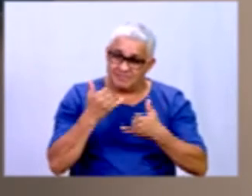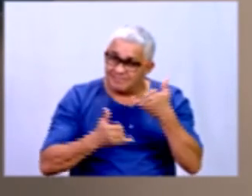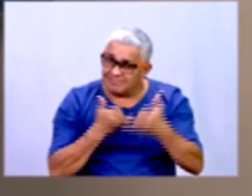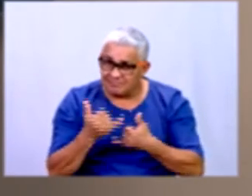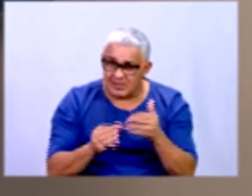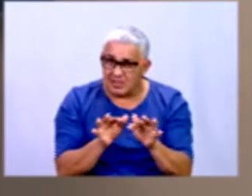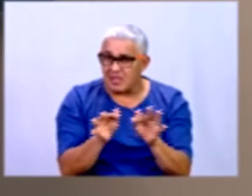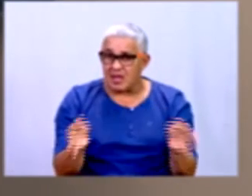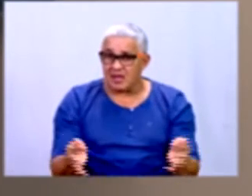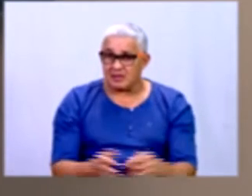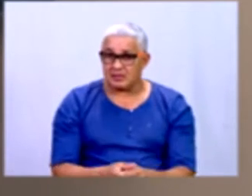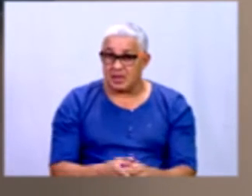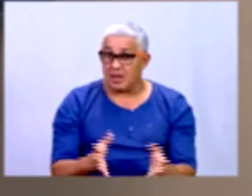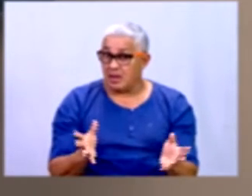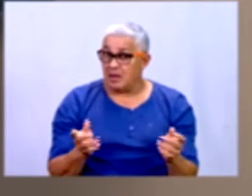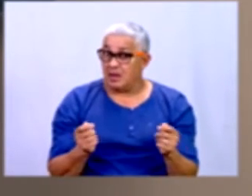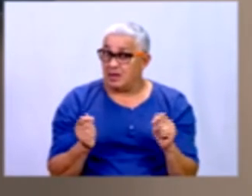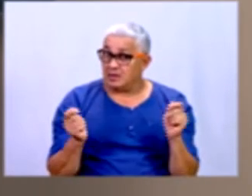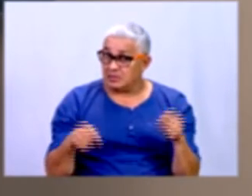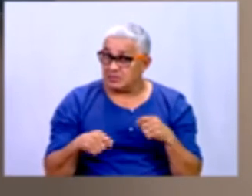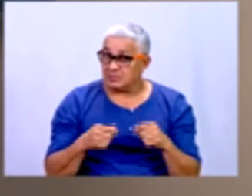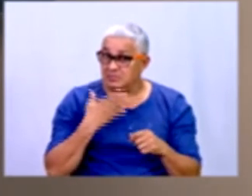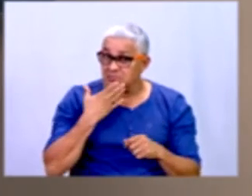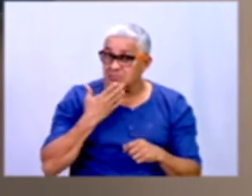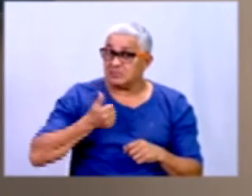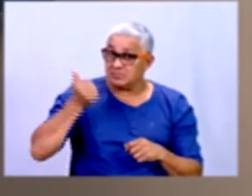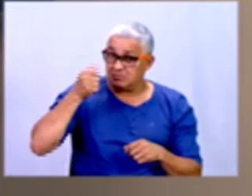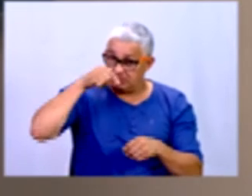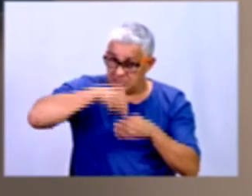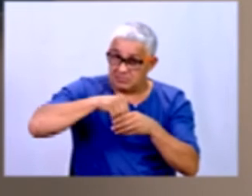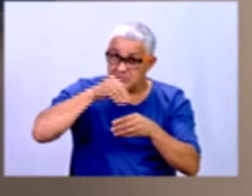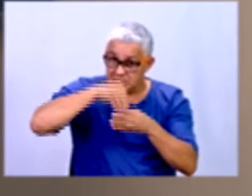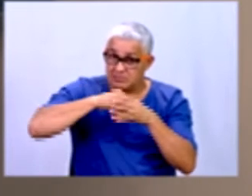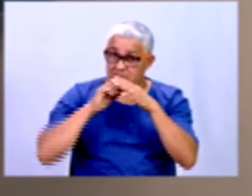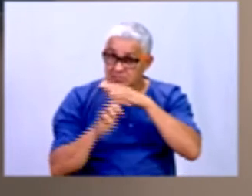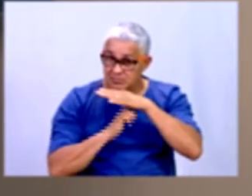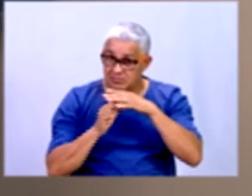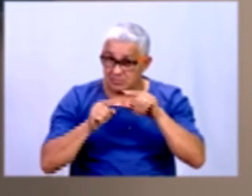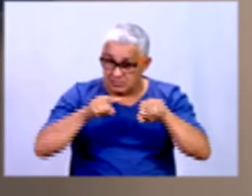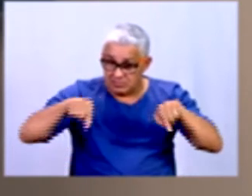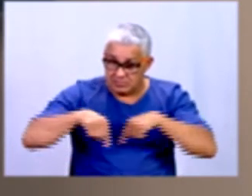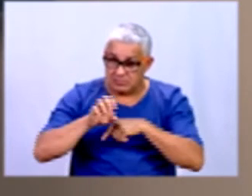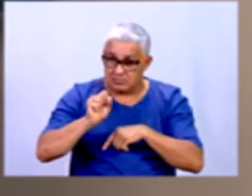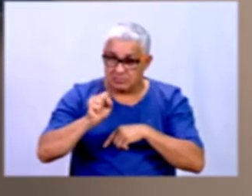dessa que você vai fazer, você fala, olha, eu acho que a gente pode melhorar alguma coisa aqui dentro do nosso setor, né?